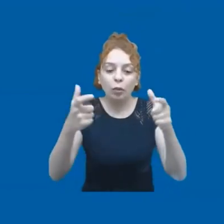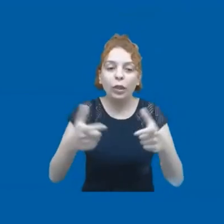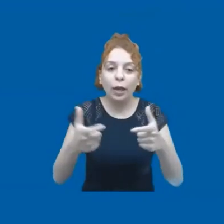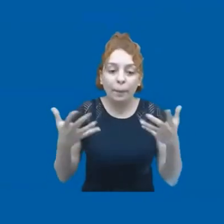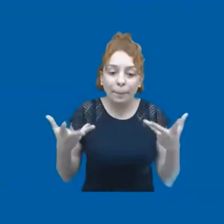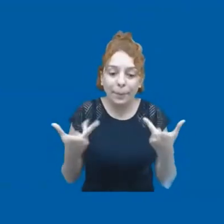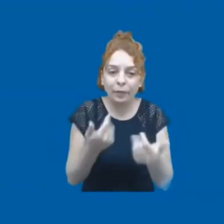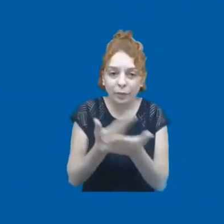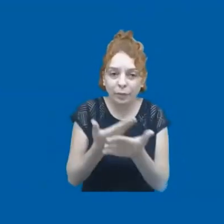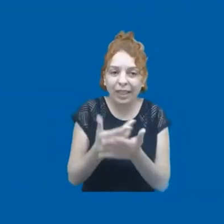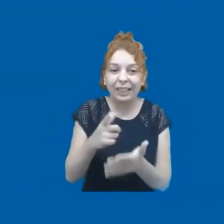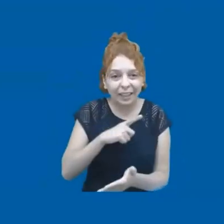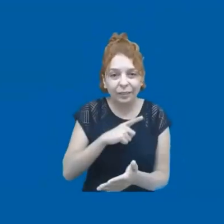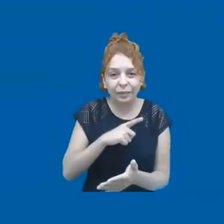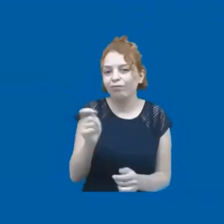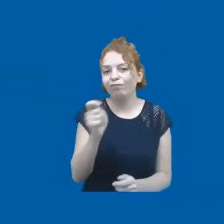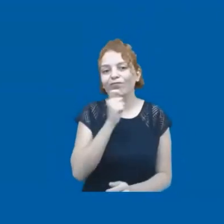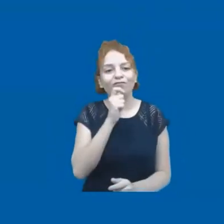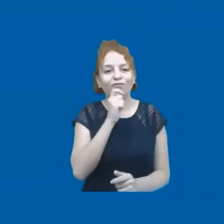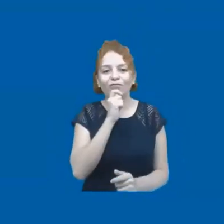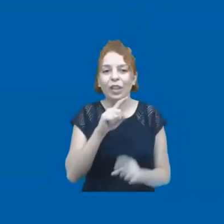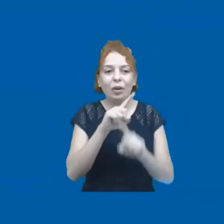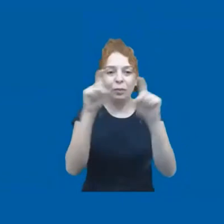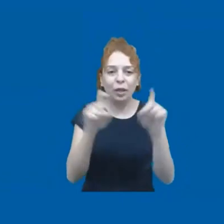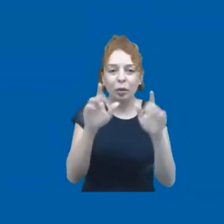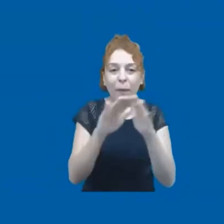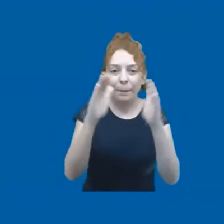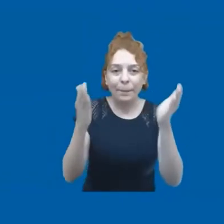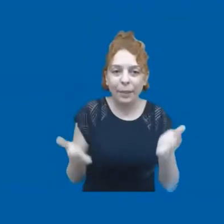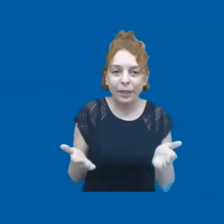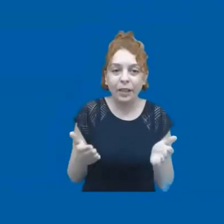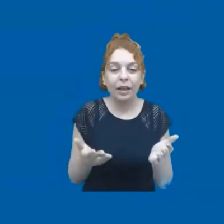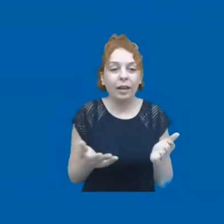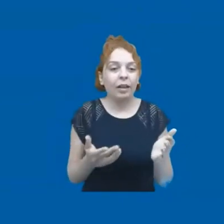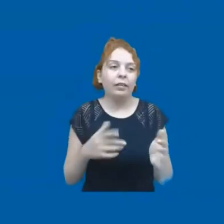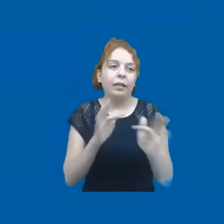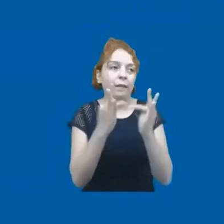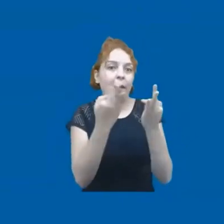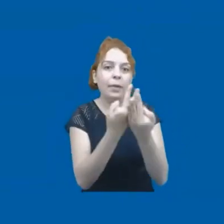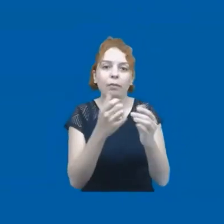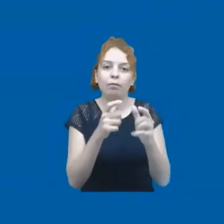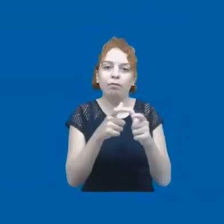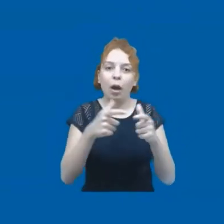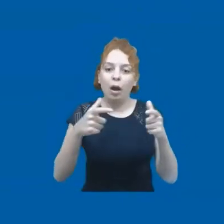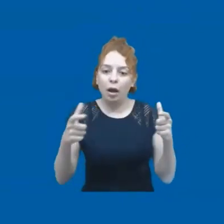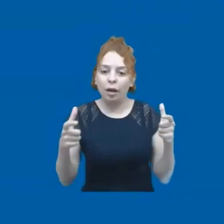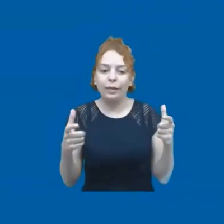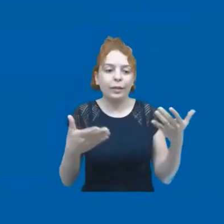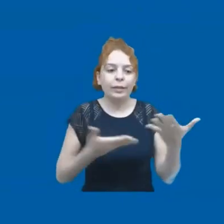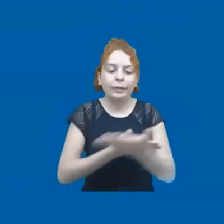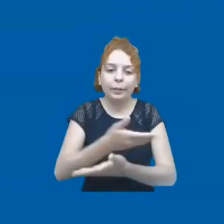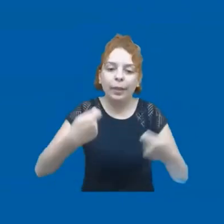adequado para estudar, um computador, uma mesa, às vezes convivem com uma família grande, compartem